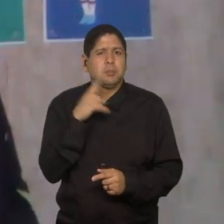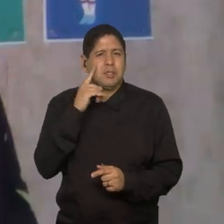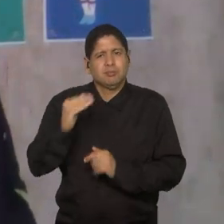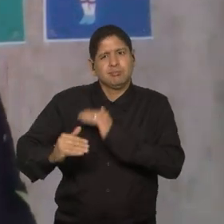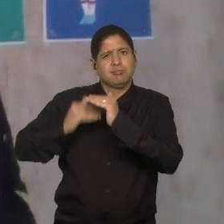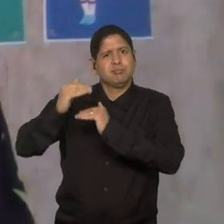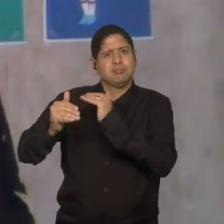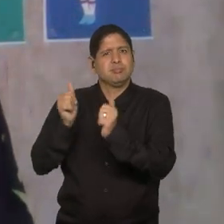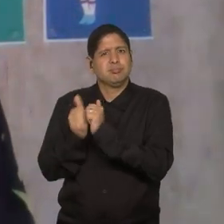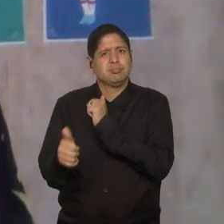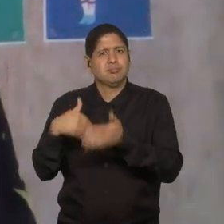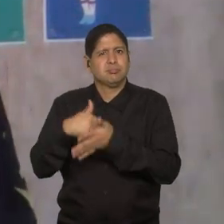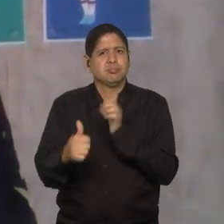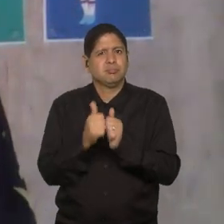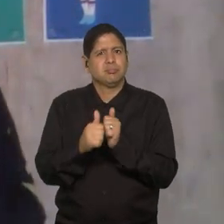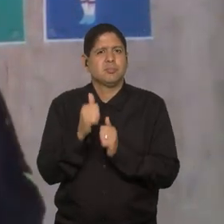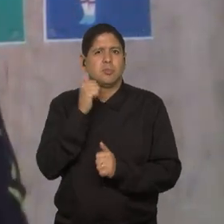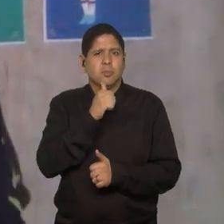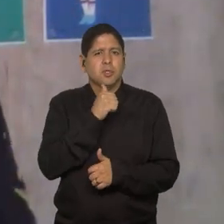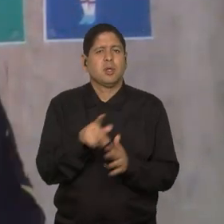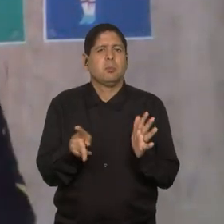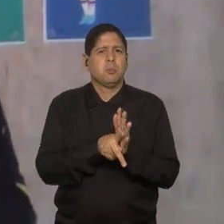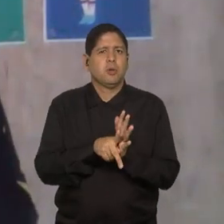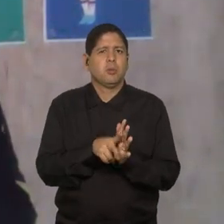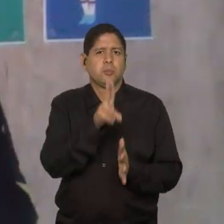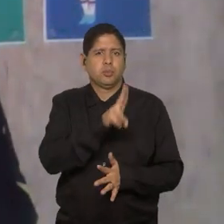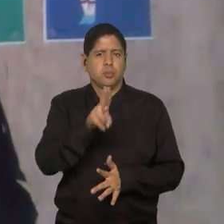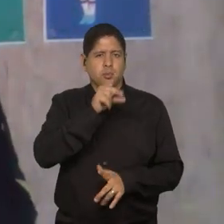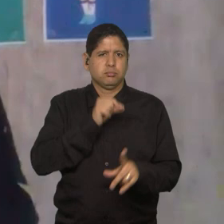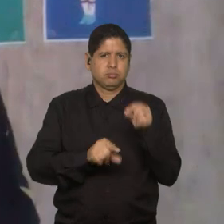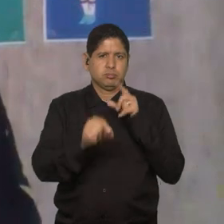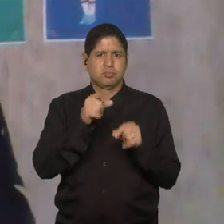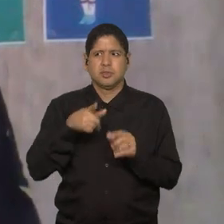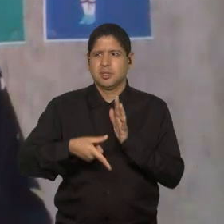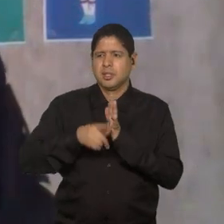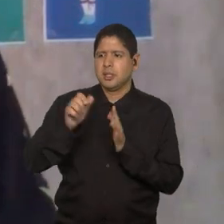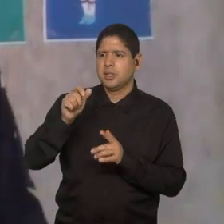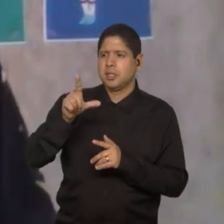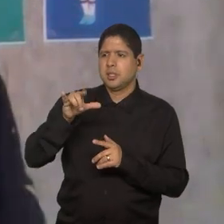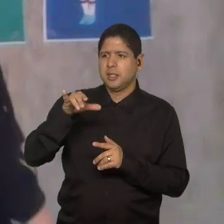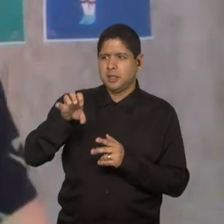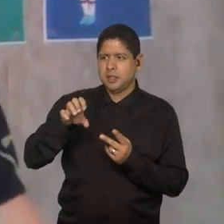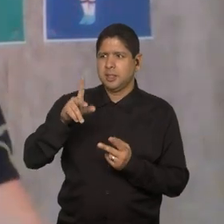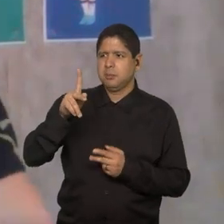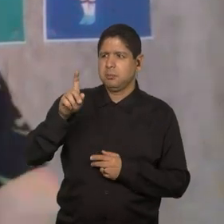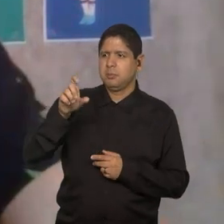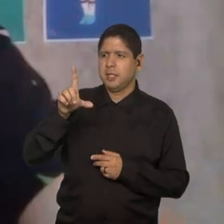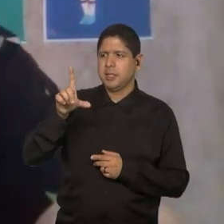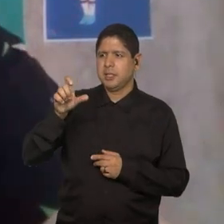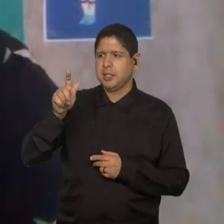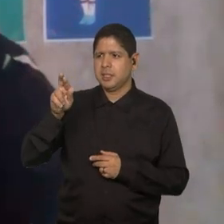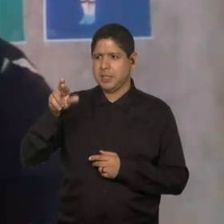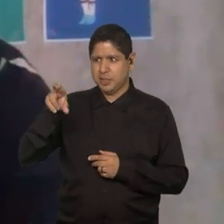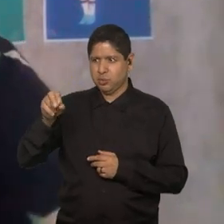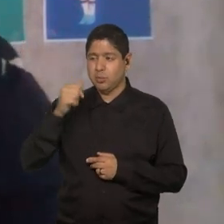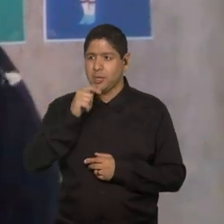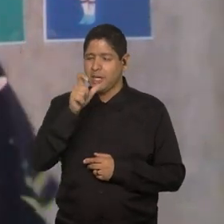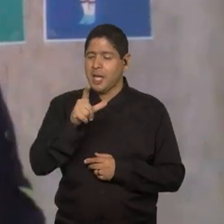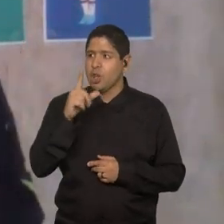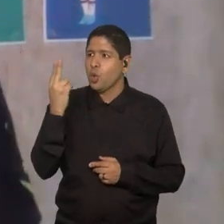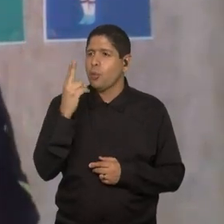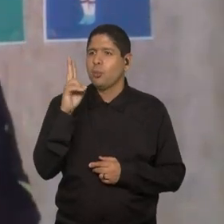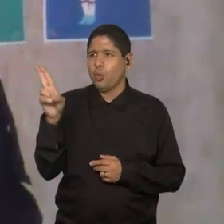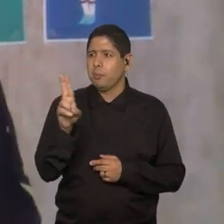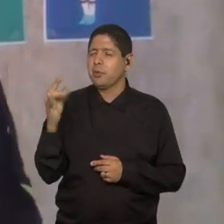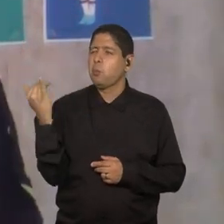crescimento do futebol feminino passa por esses nomes. Você falou a Aline Pelegrino, é um nome fundamental